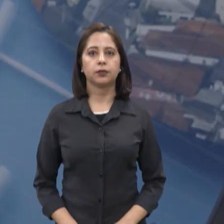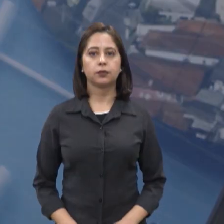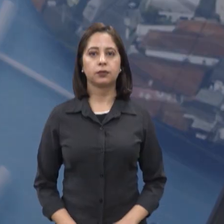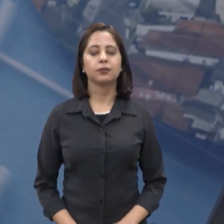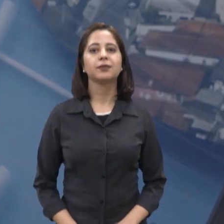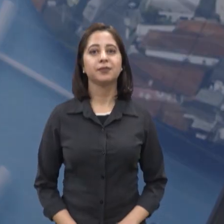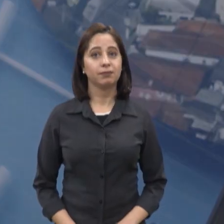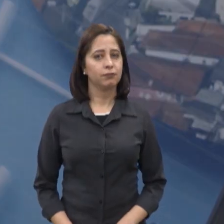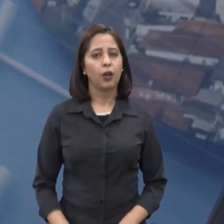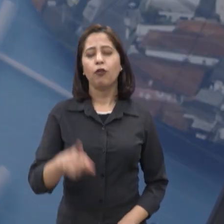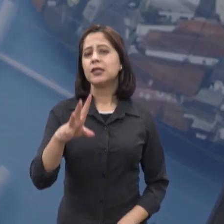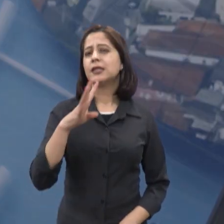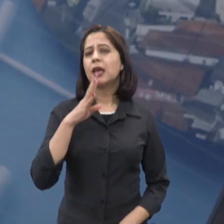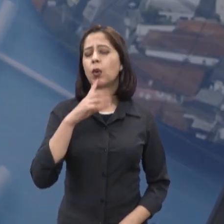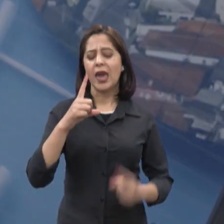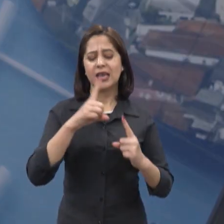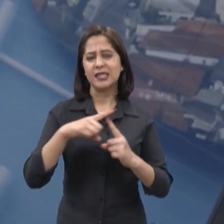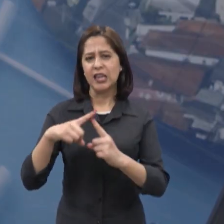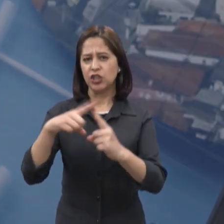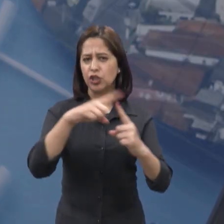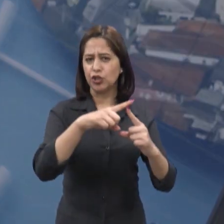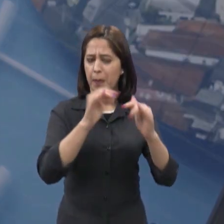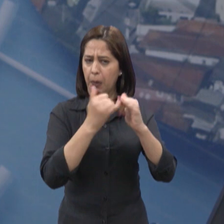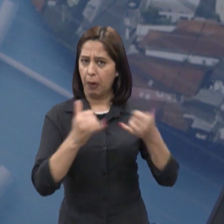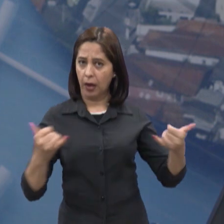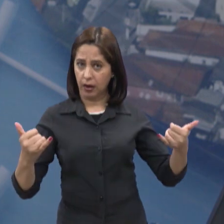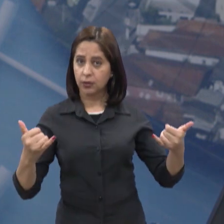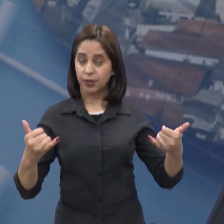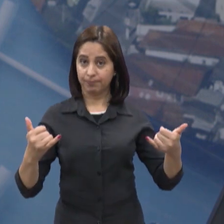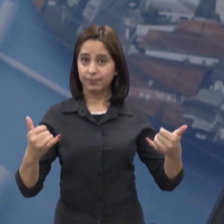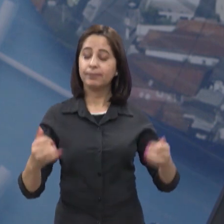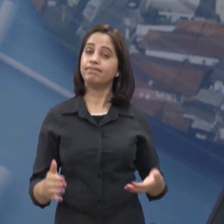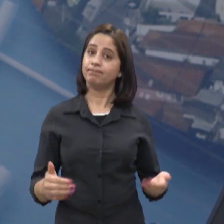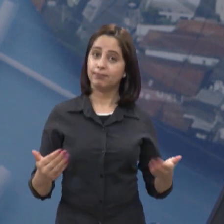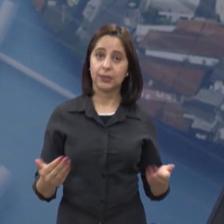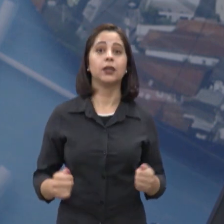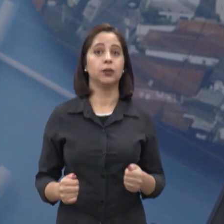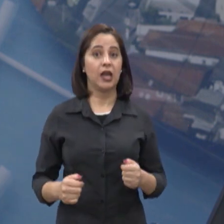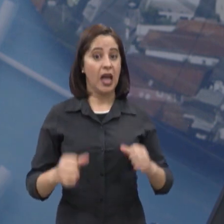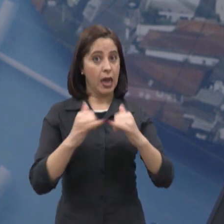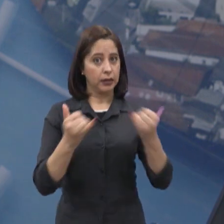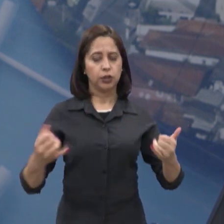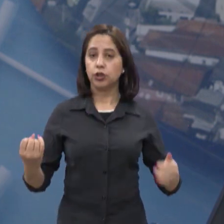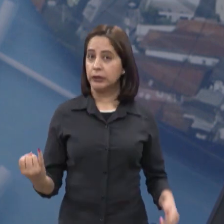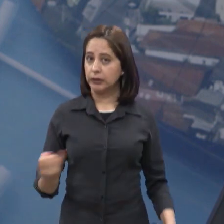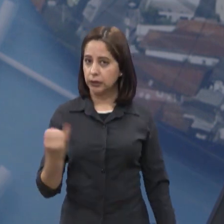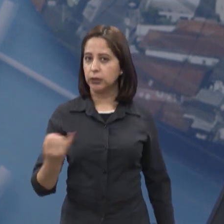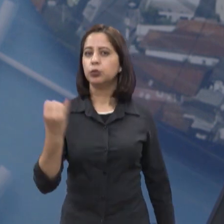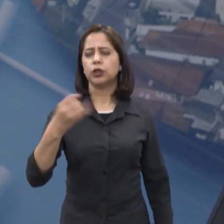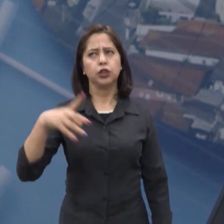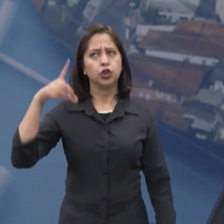Você conhece os meios de produção de energia elétrica? Pois é, ela tem um papel fundamental no nosso